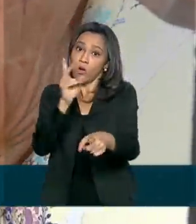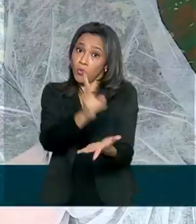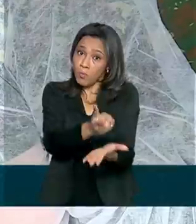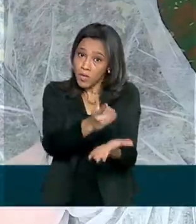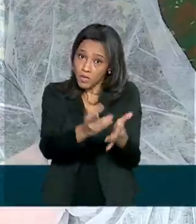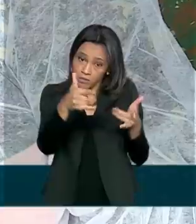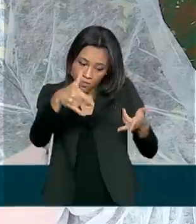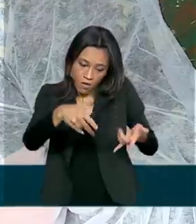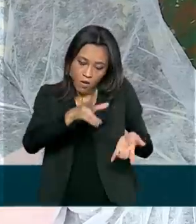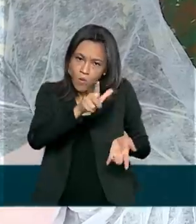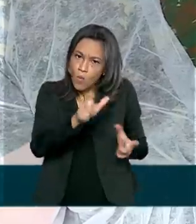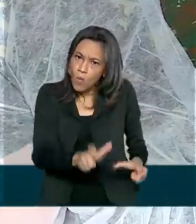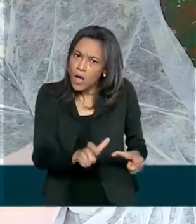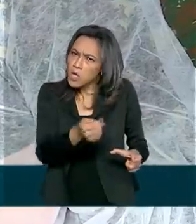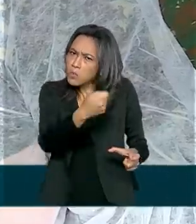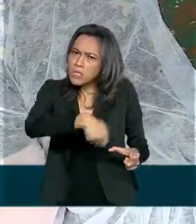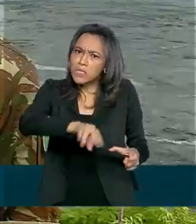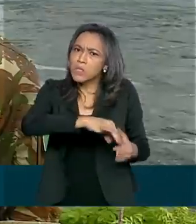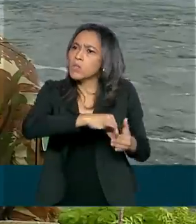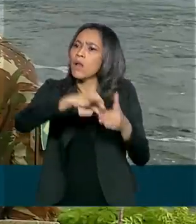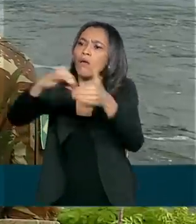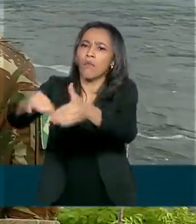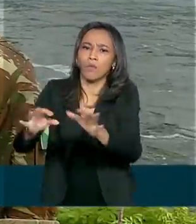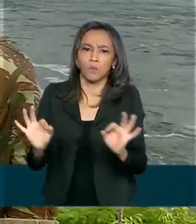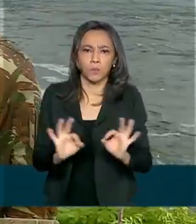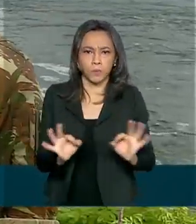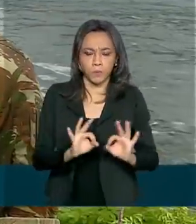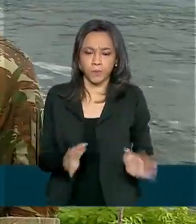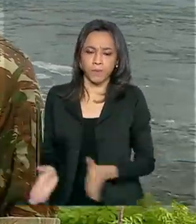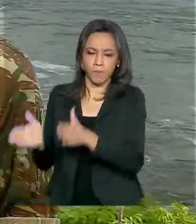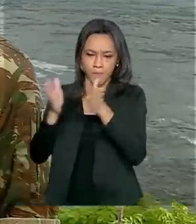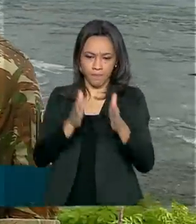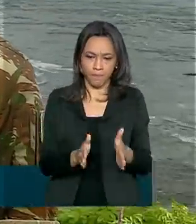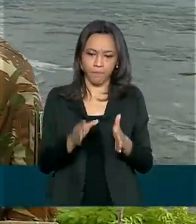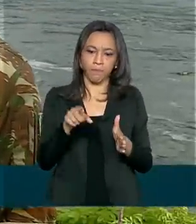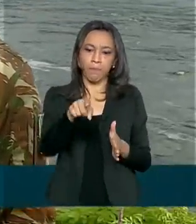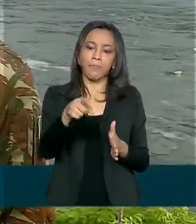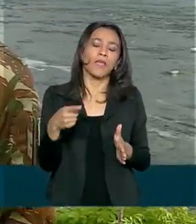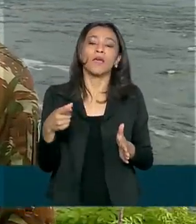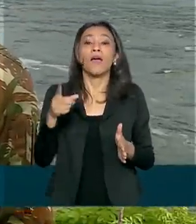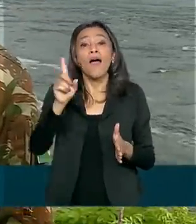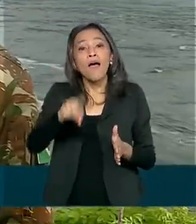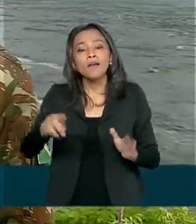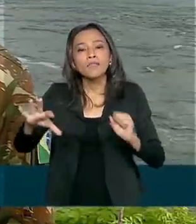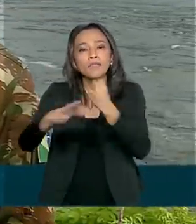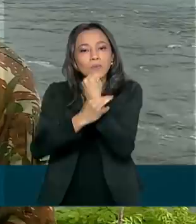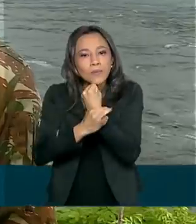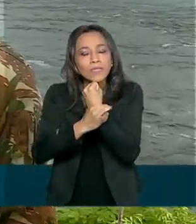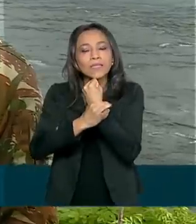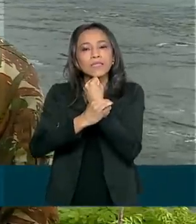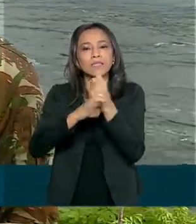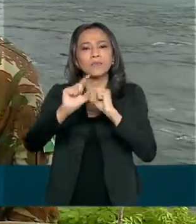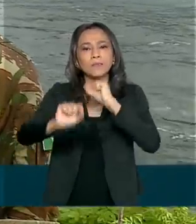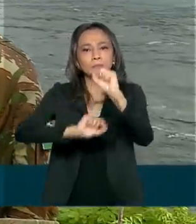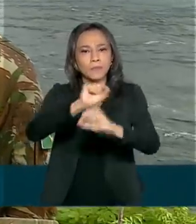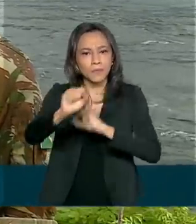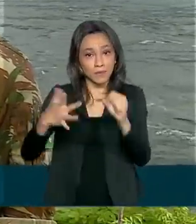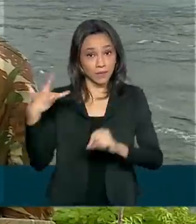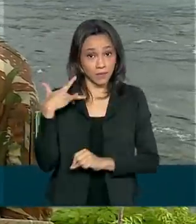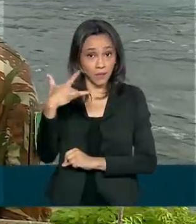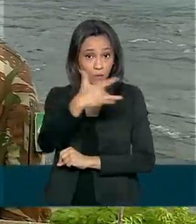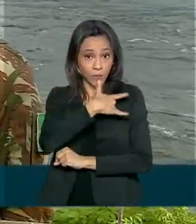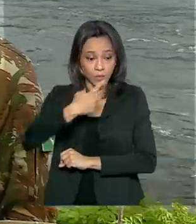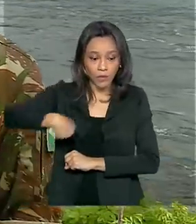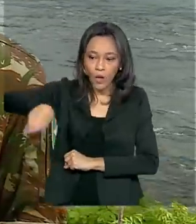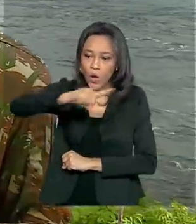próprio local e não precisou ser removida. Complementa essa segurança de saúde pelo fato de nós estarmos